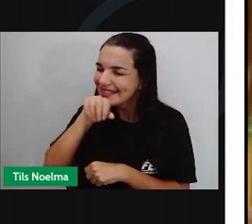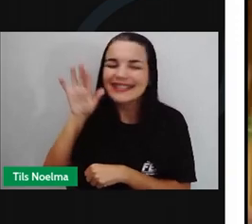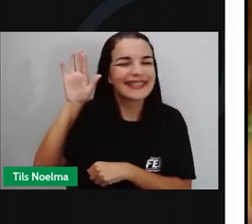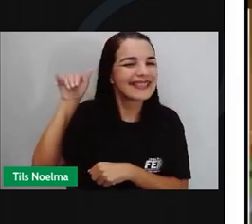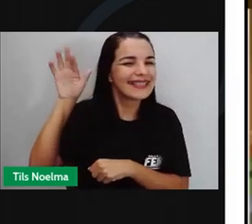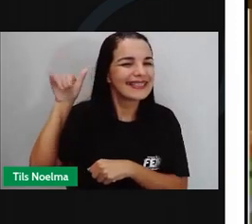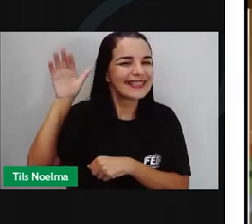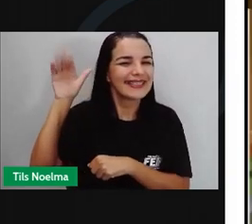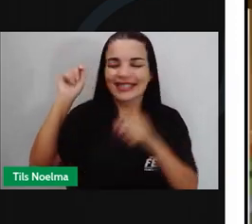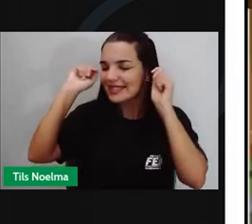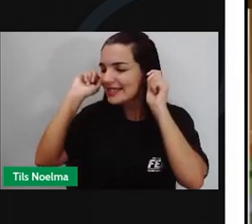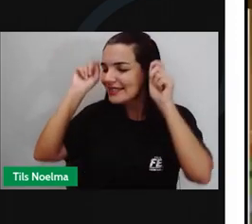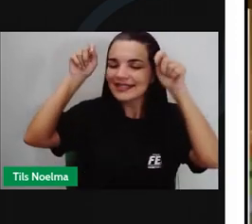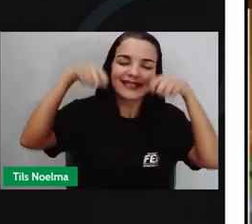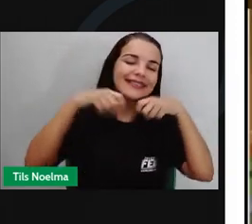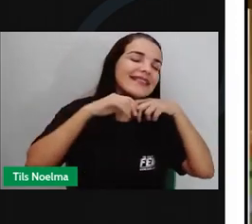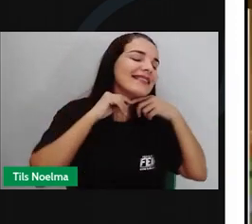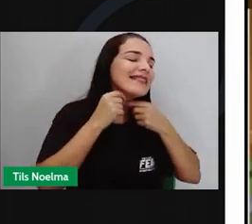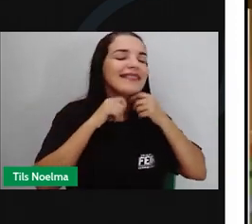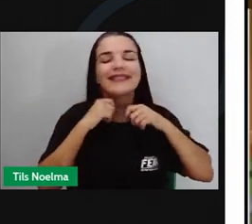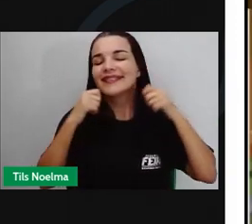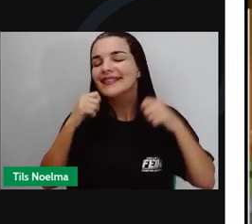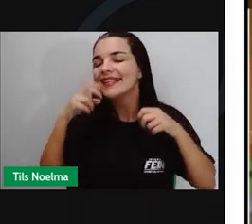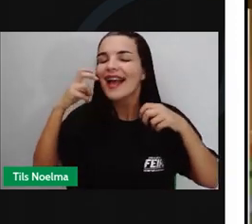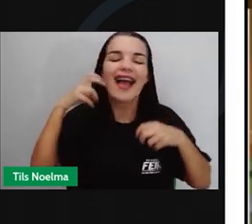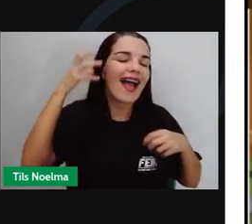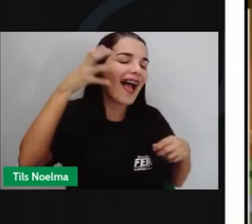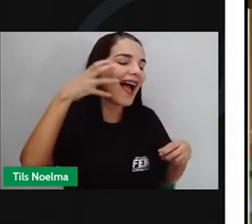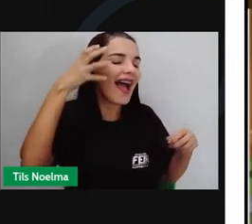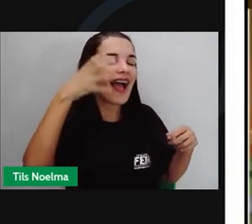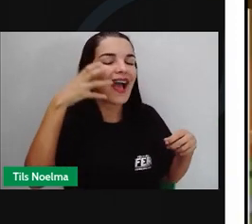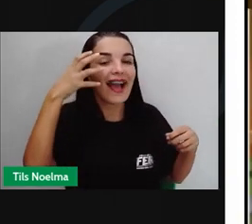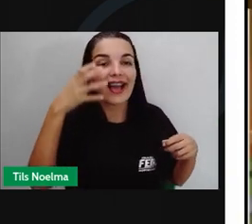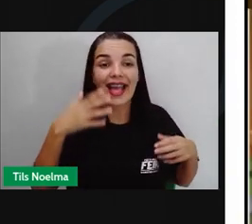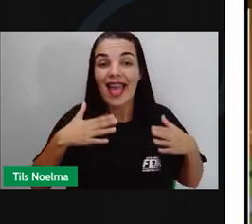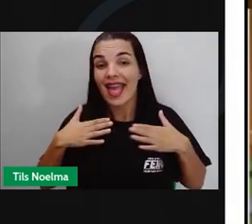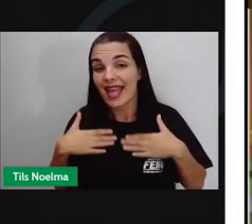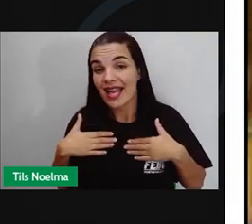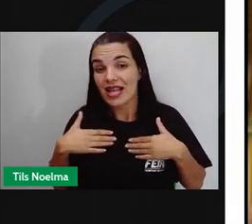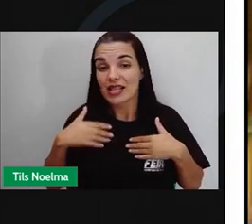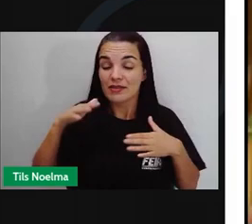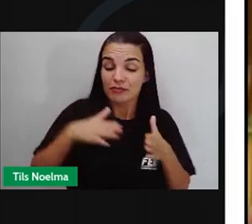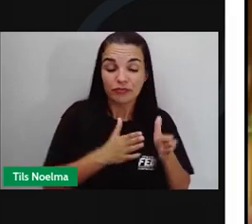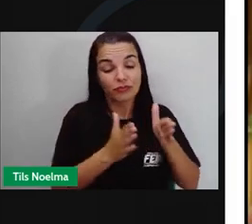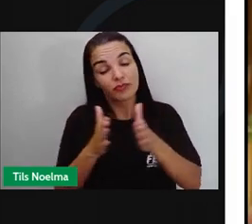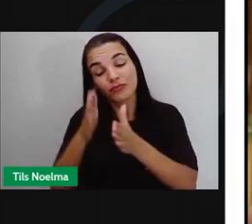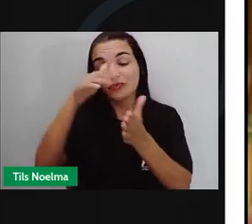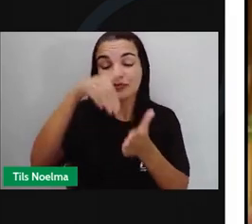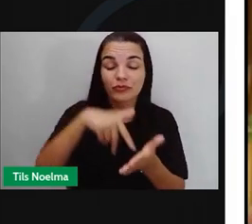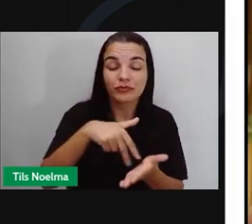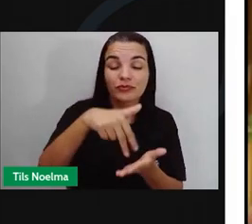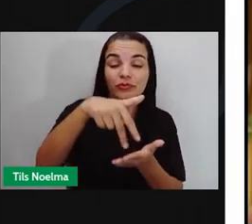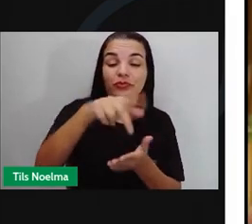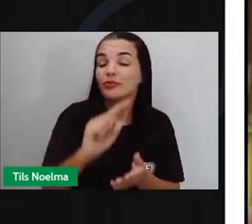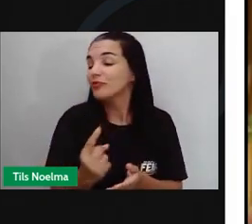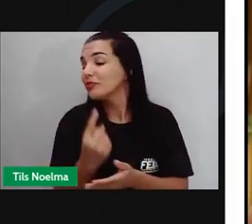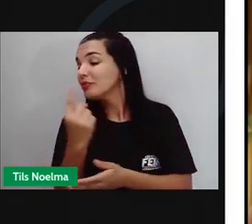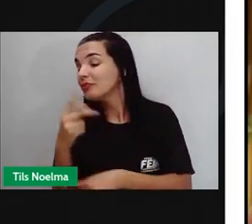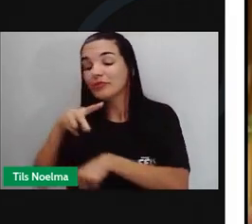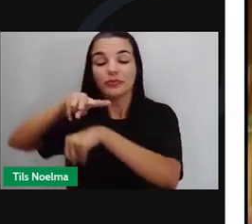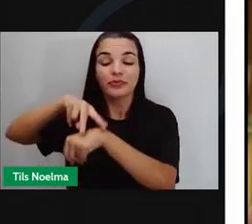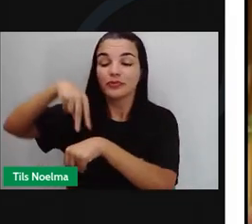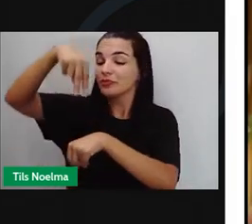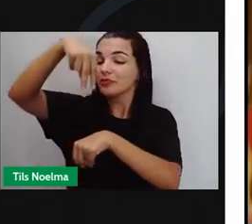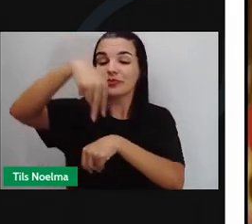foi pela floresta fora Cantando uma música bem assim Pela estrada fora eu vou